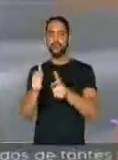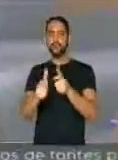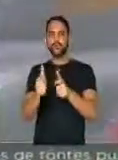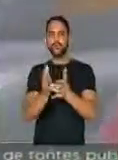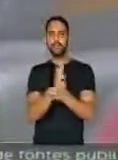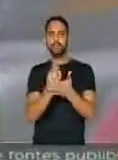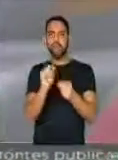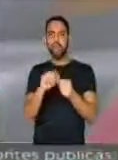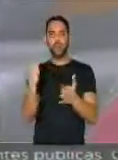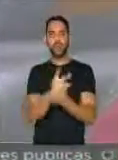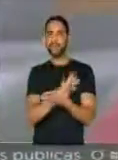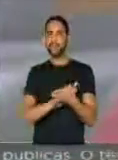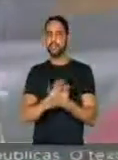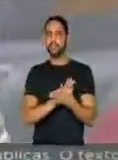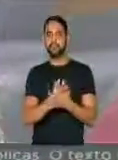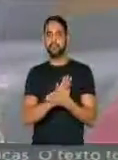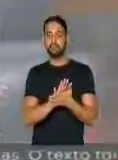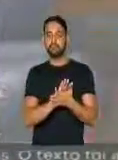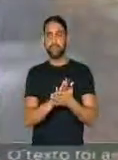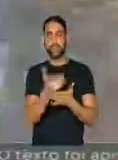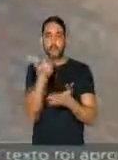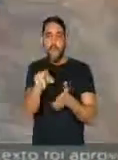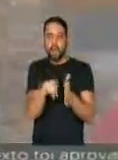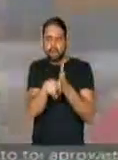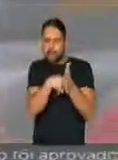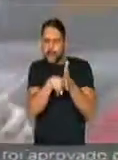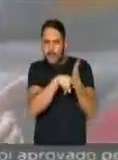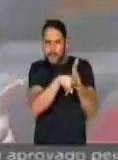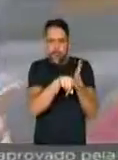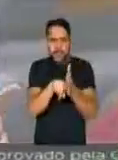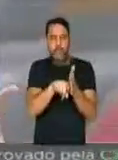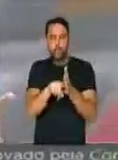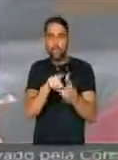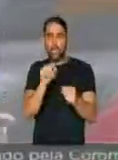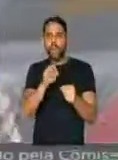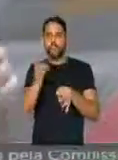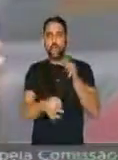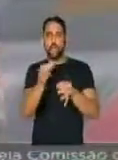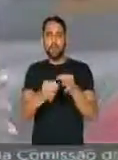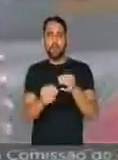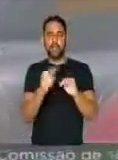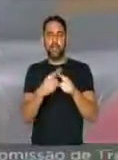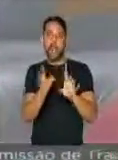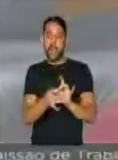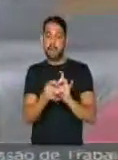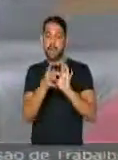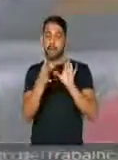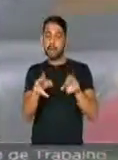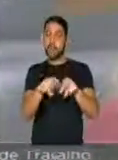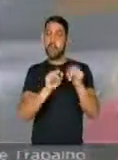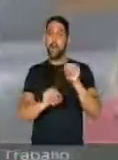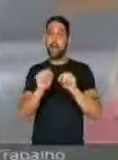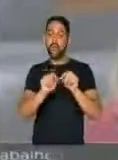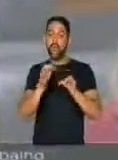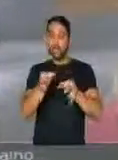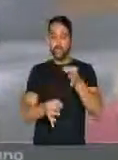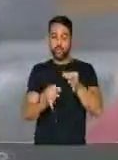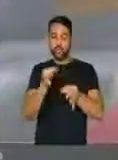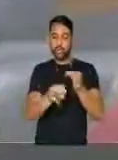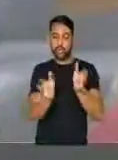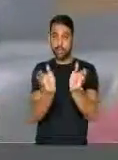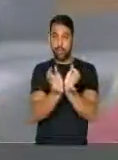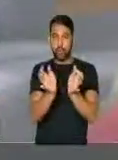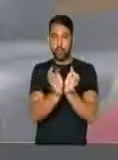não se faça. Se quer uma investigação, não é a condenação, é a autorização para que o maior